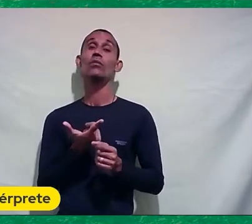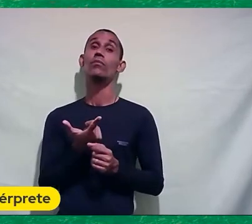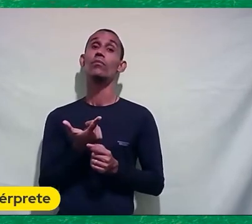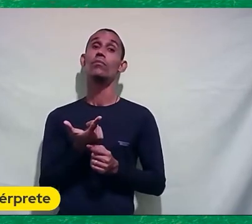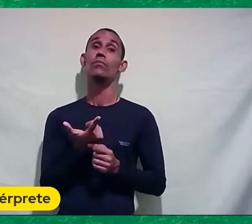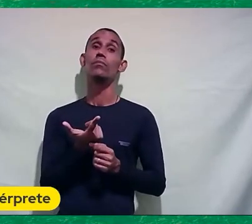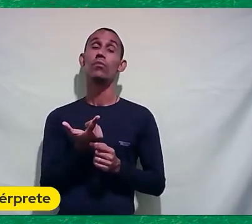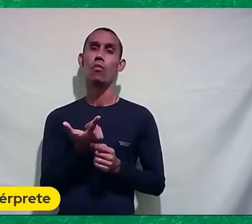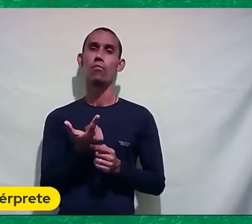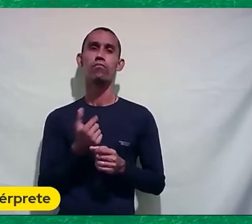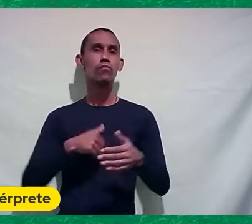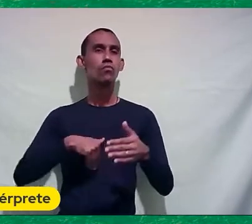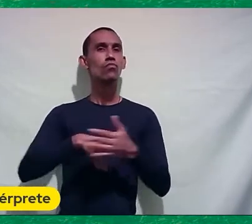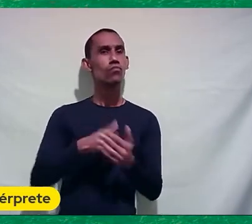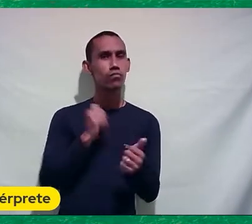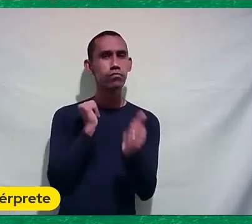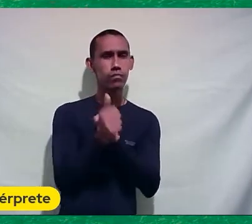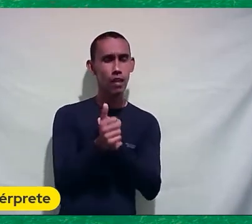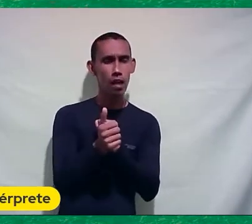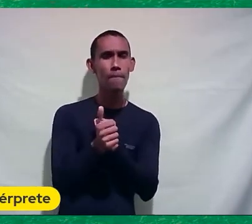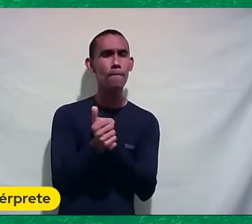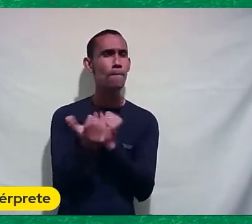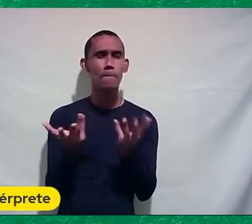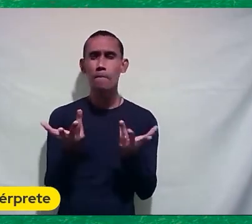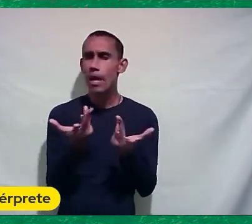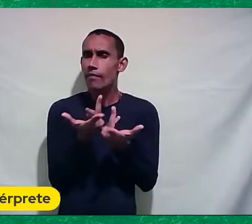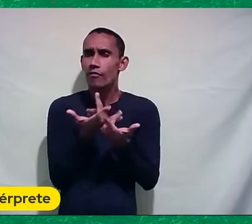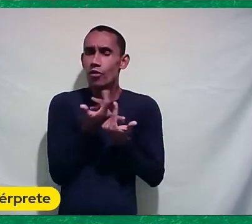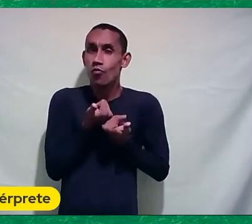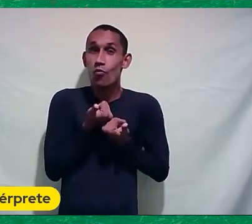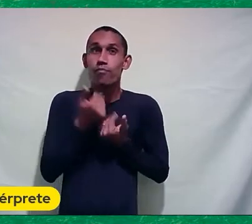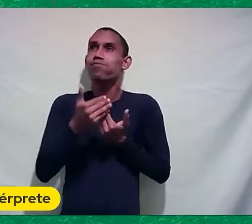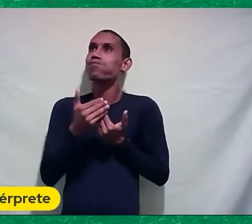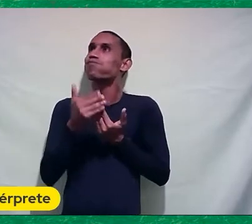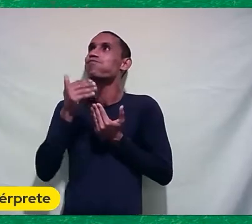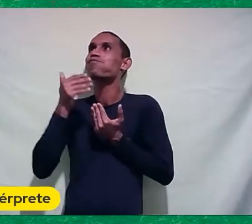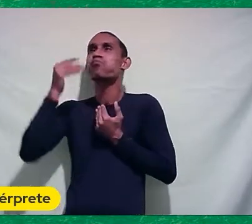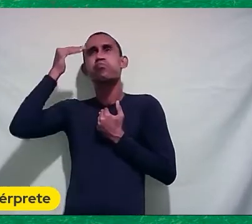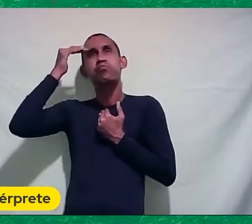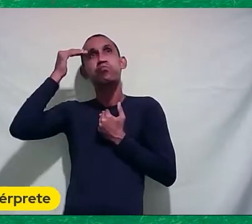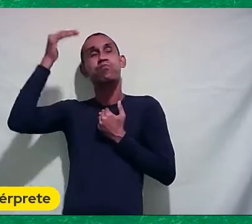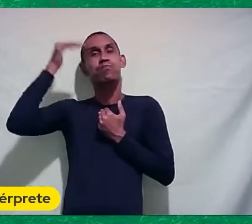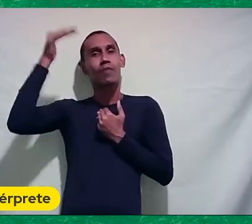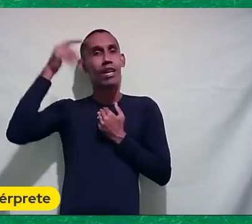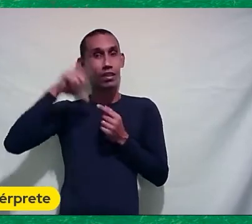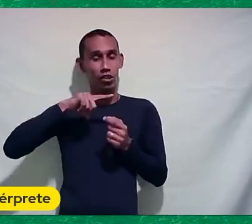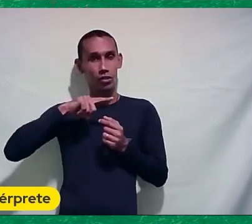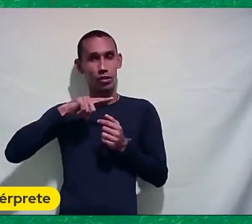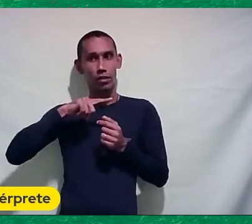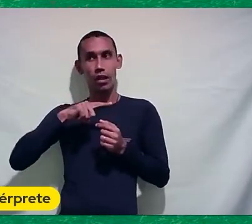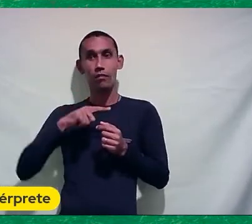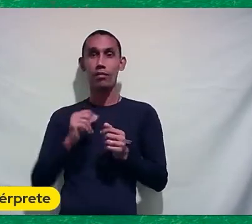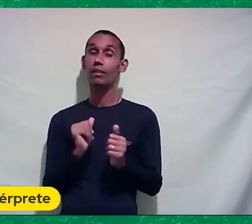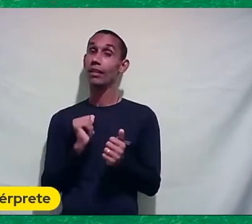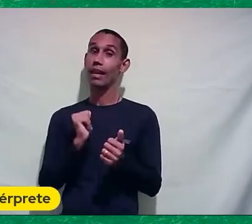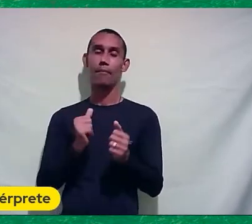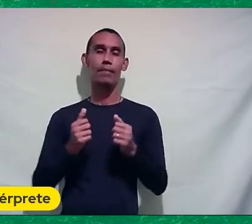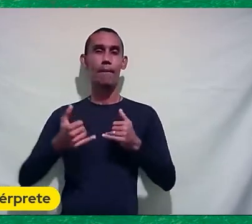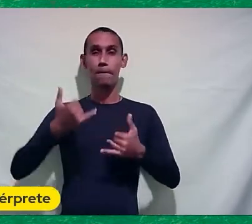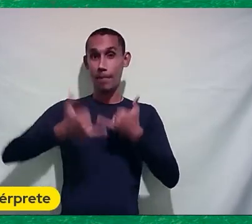Quer dizer O futebol para ele Era algo além Do esporte Ou do jogo Ou da diversão